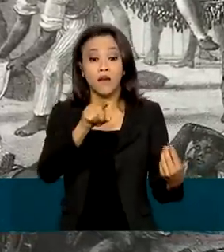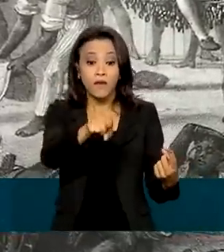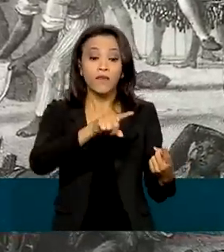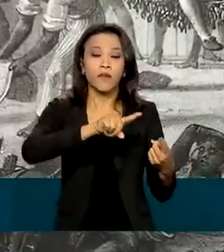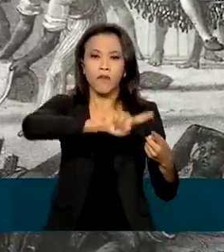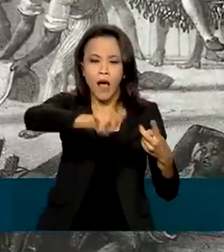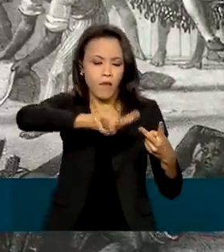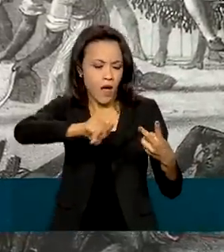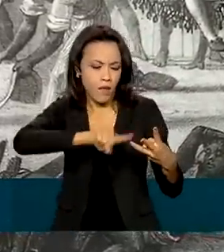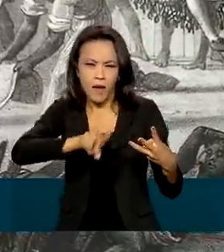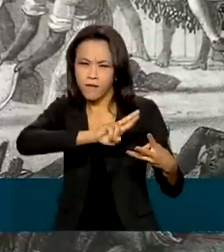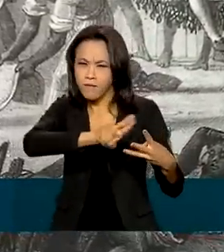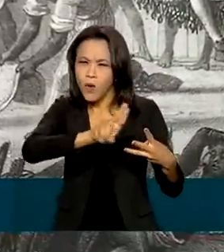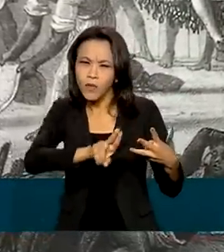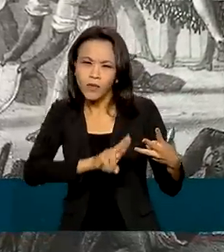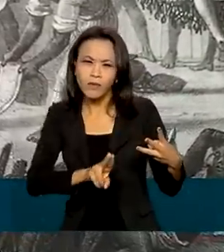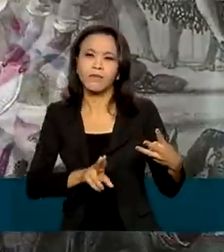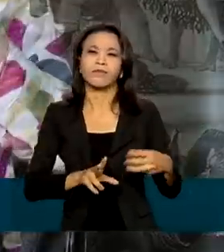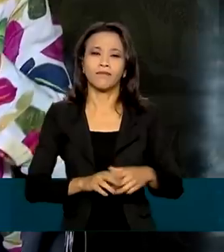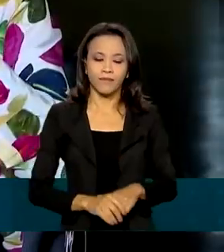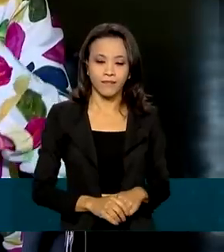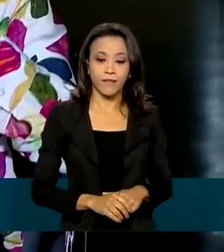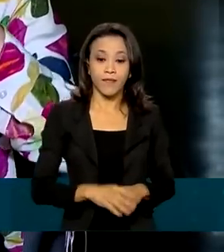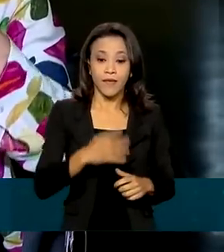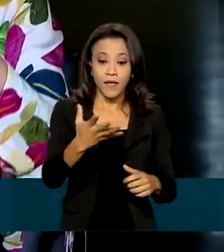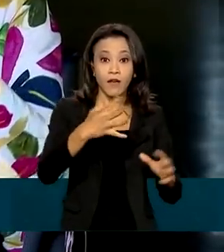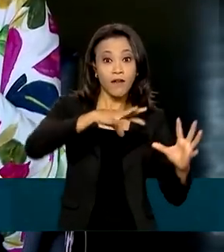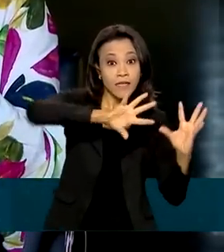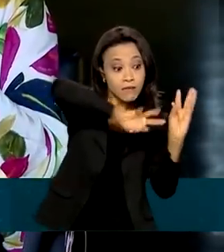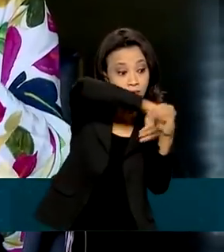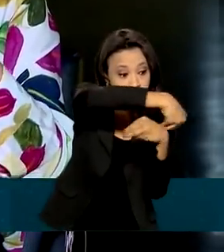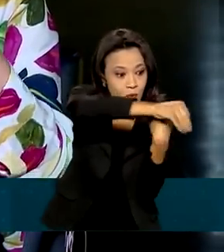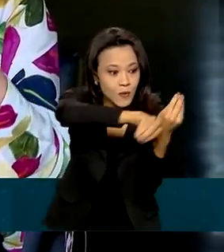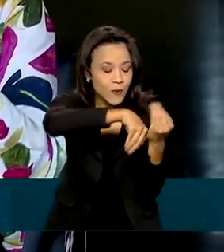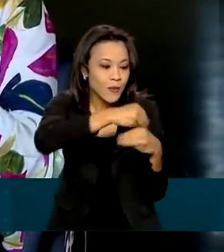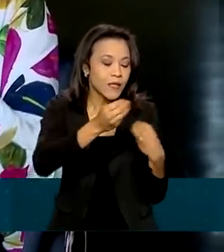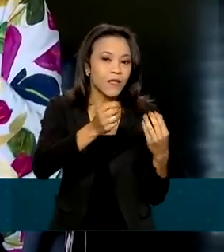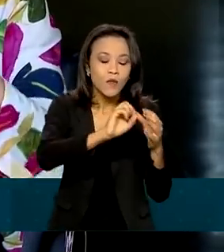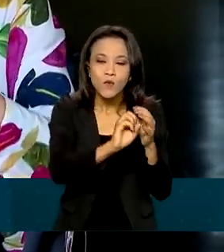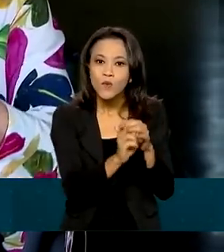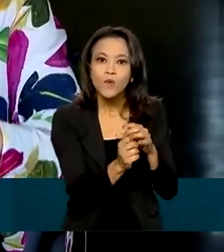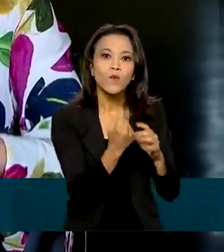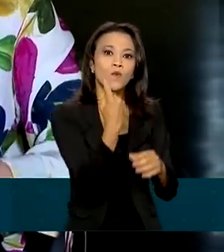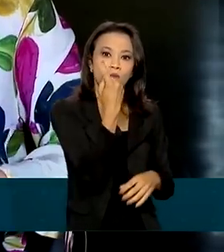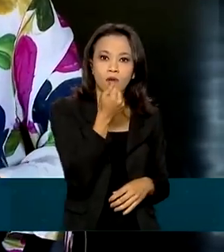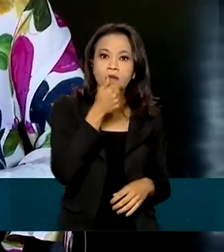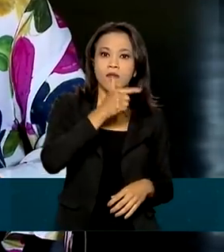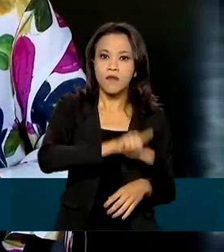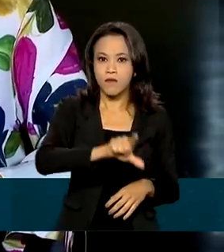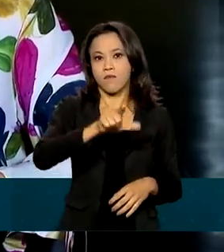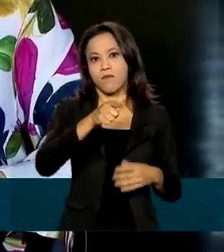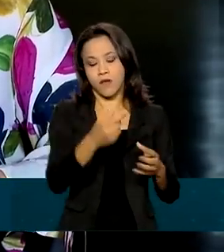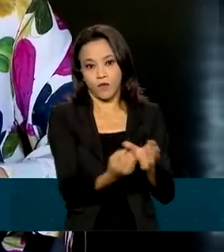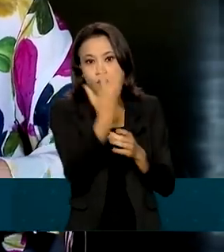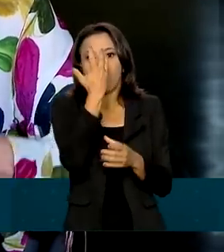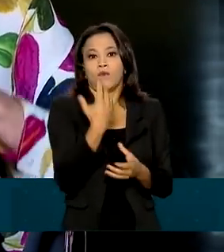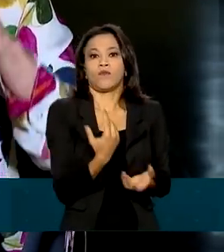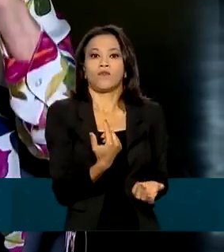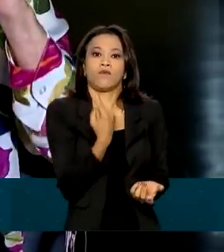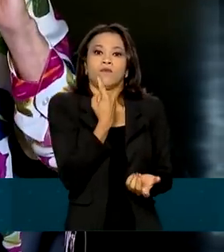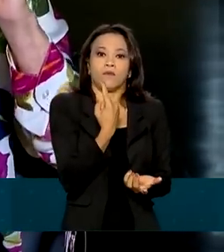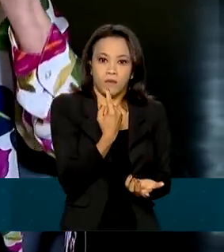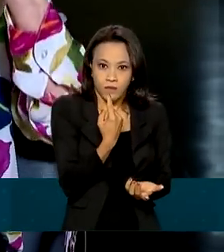umbundo. Vai se amalgamando uma língua que é uma mistura de todos esses elementos.